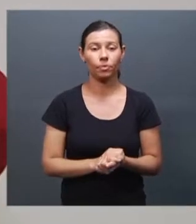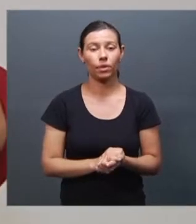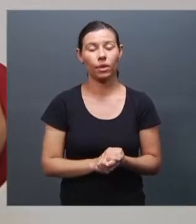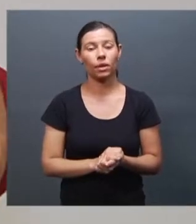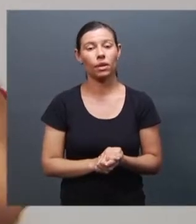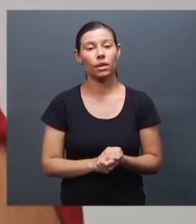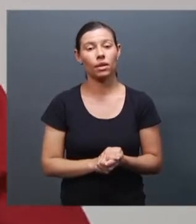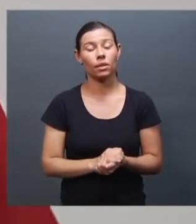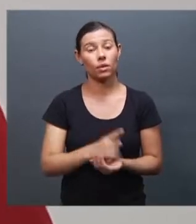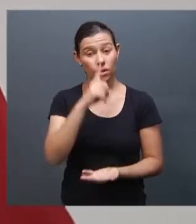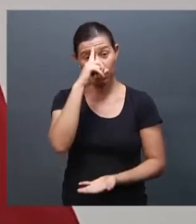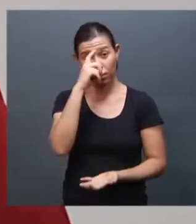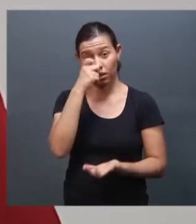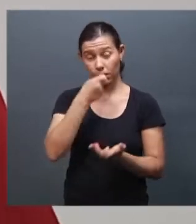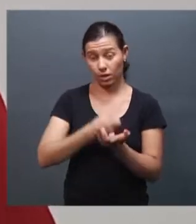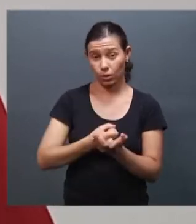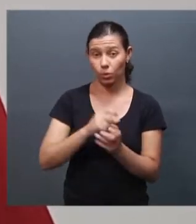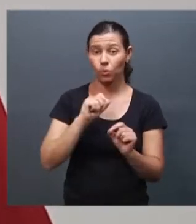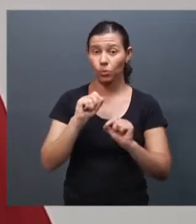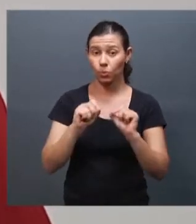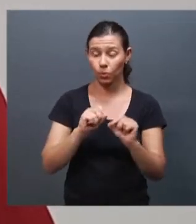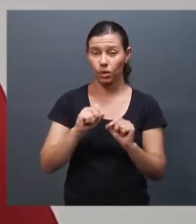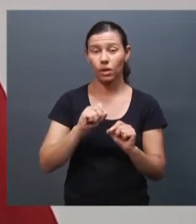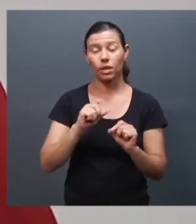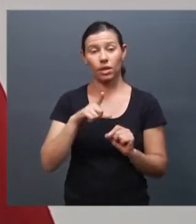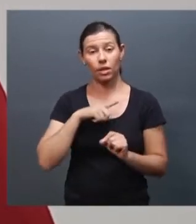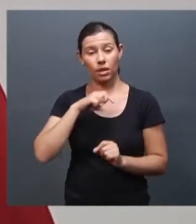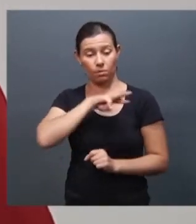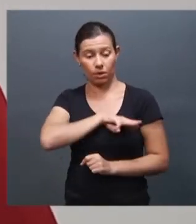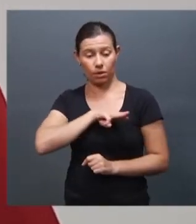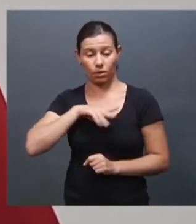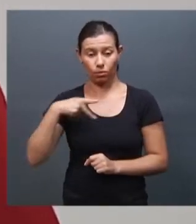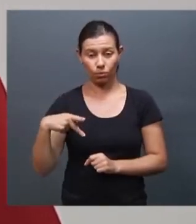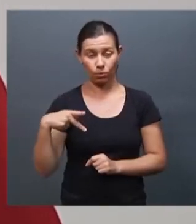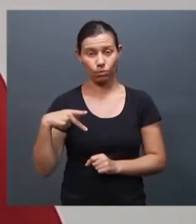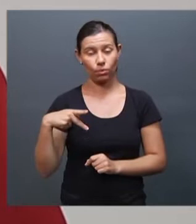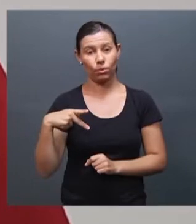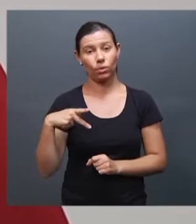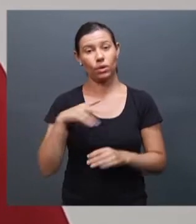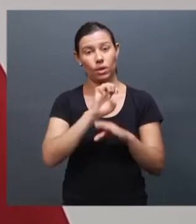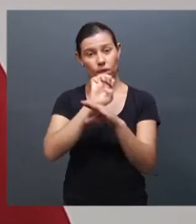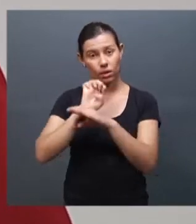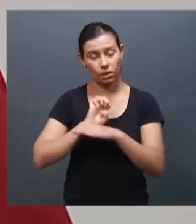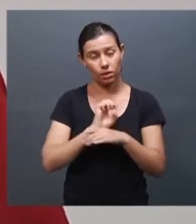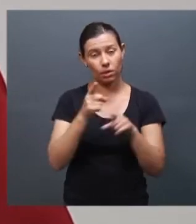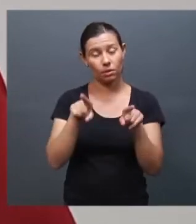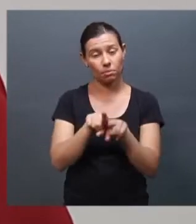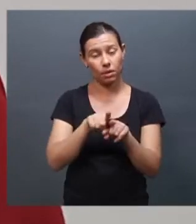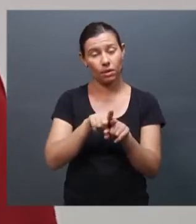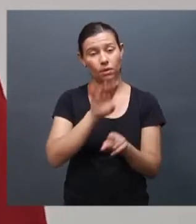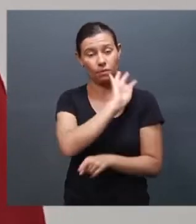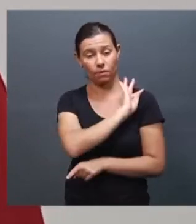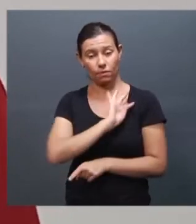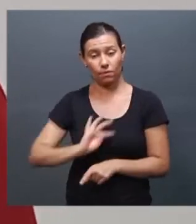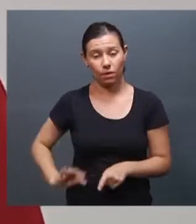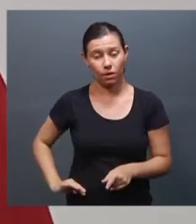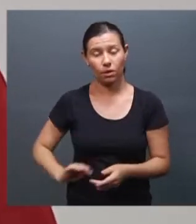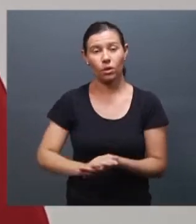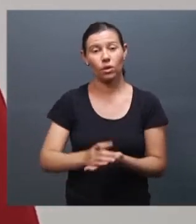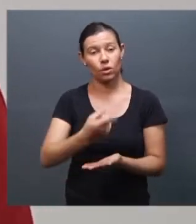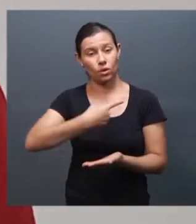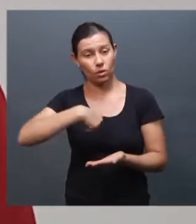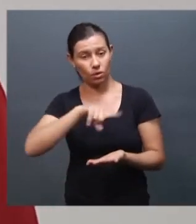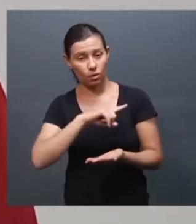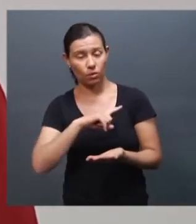tomadas? Vai envolver os ministérios público, estadual e federal? Sim, nós fomos incitados pelos ministérios